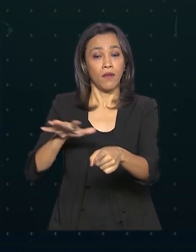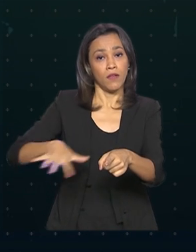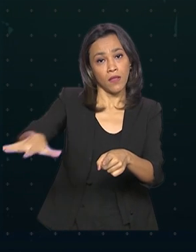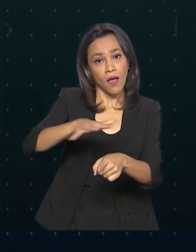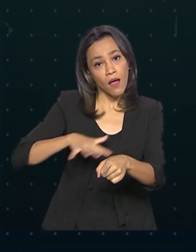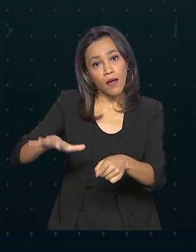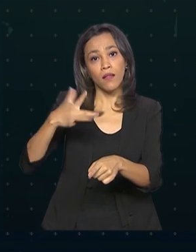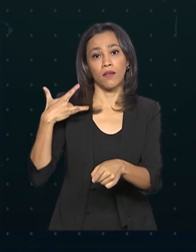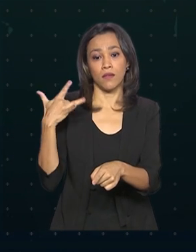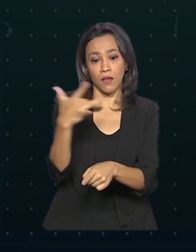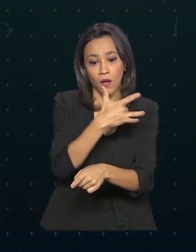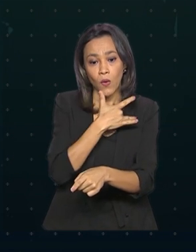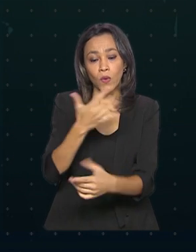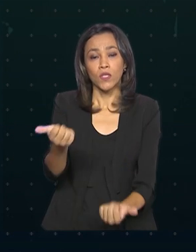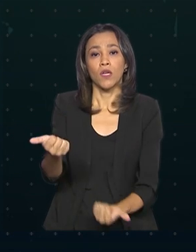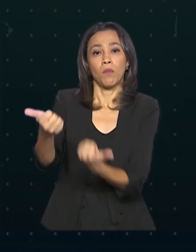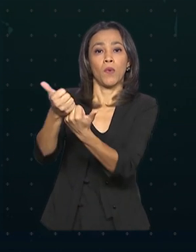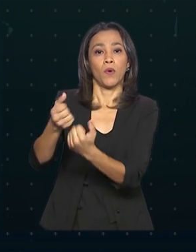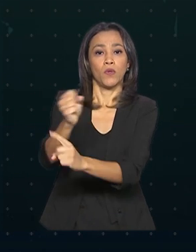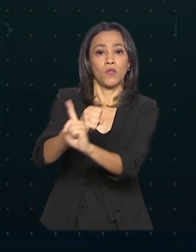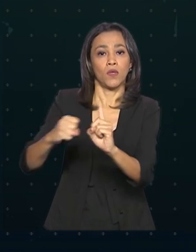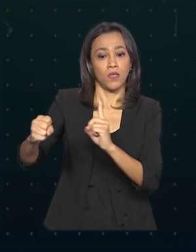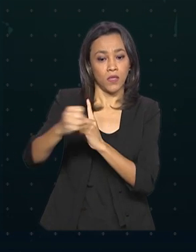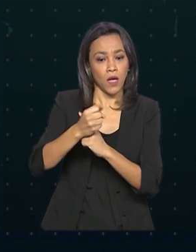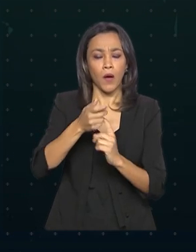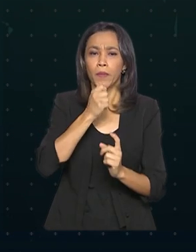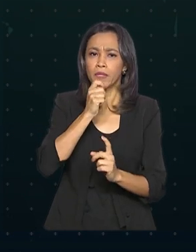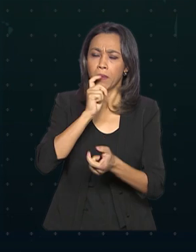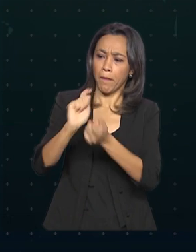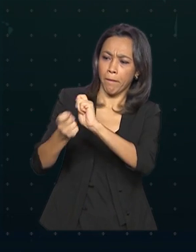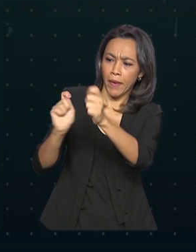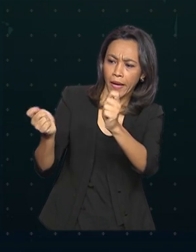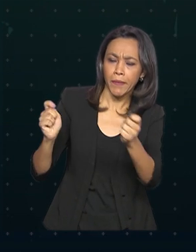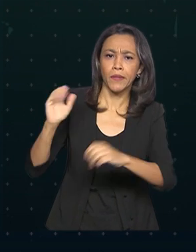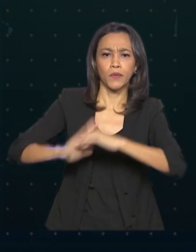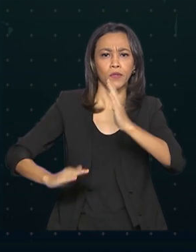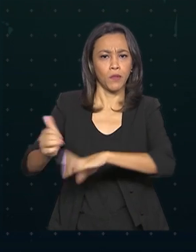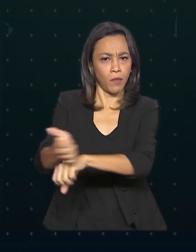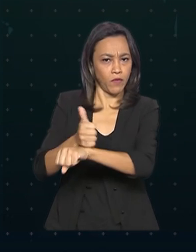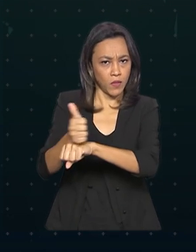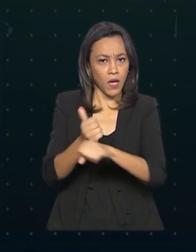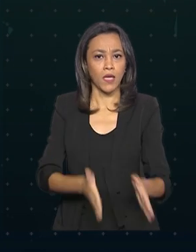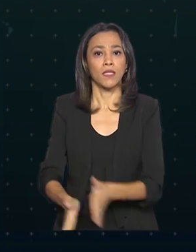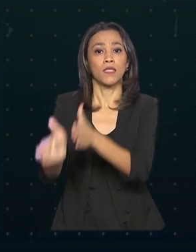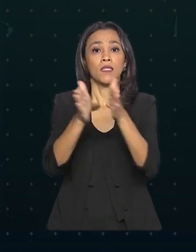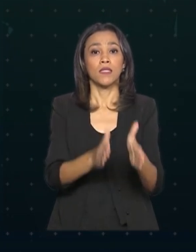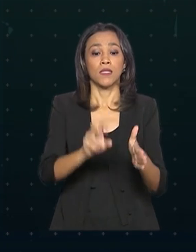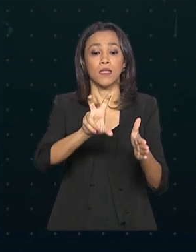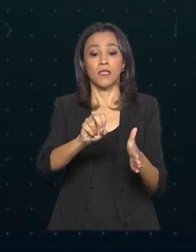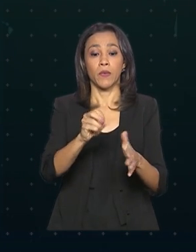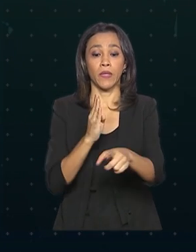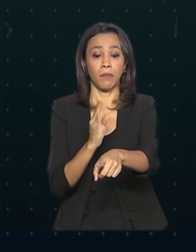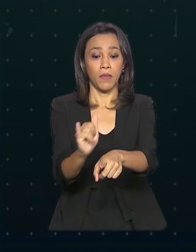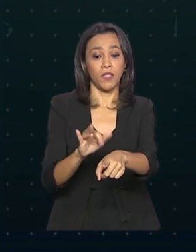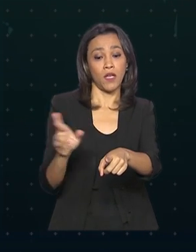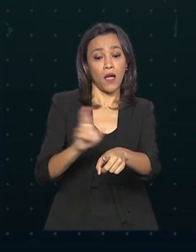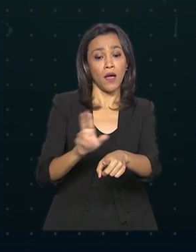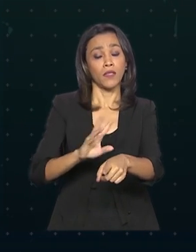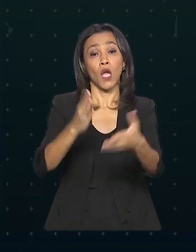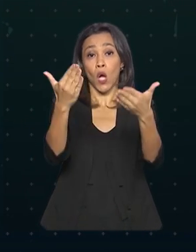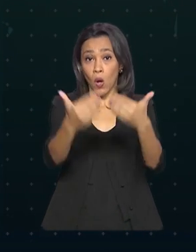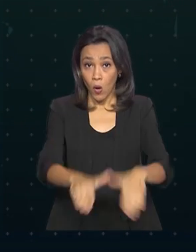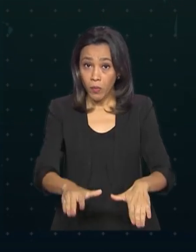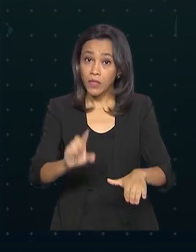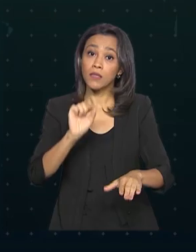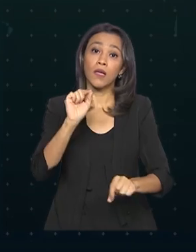ações de saúde e assistência social, como pagamento de profissionais. 50 bilhões de reais para compensar